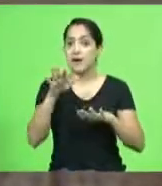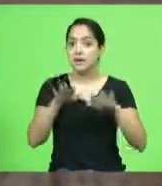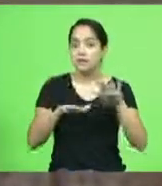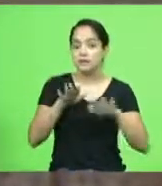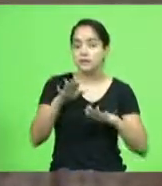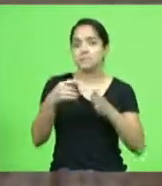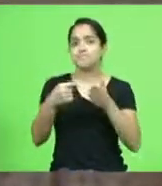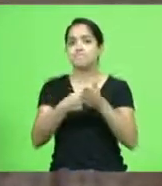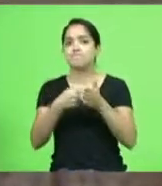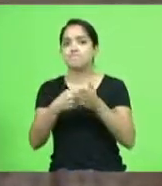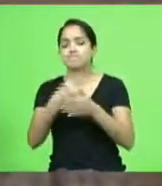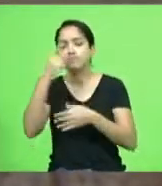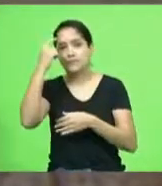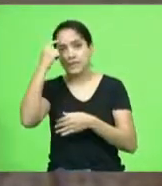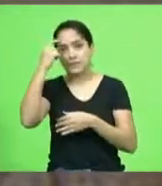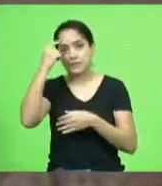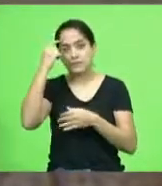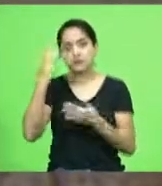me perguntando